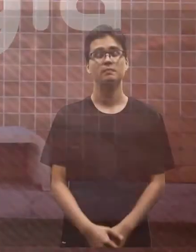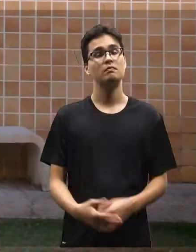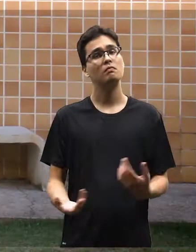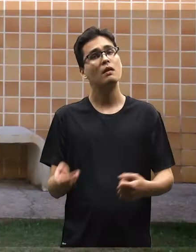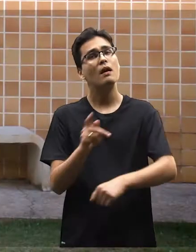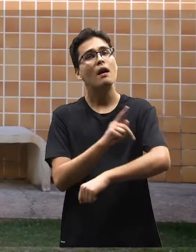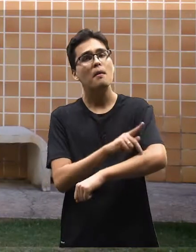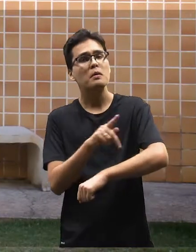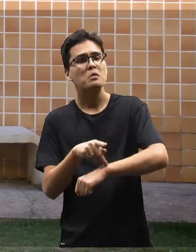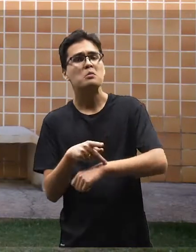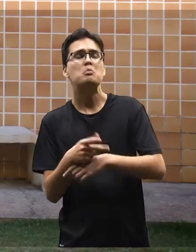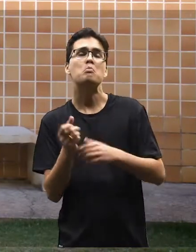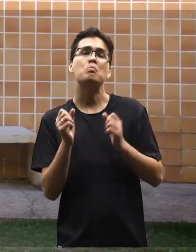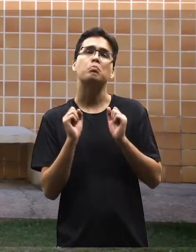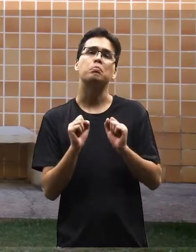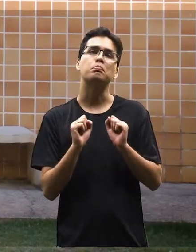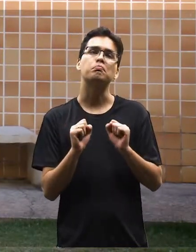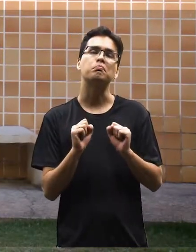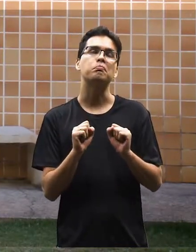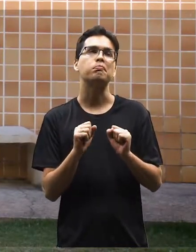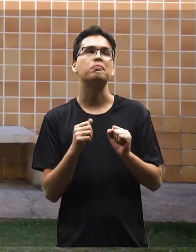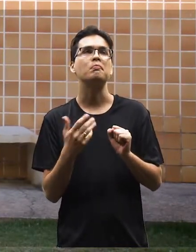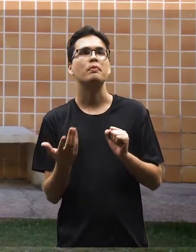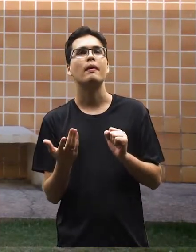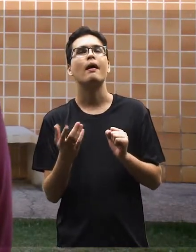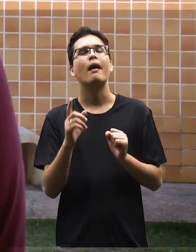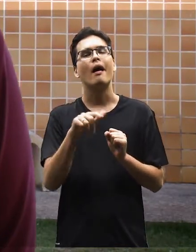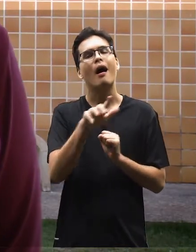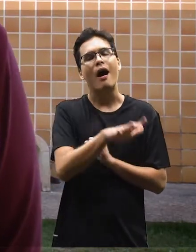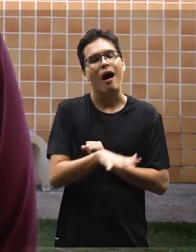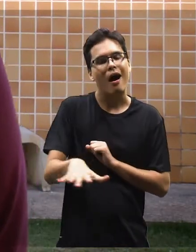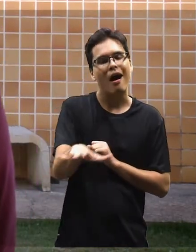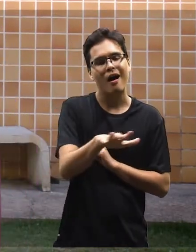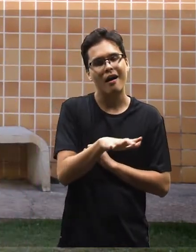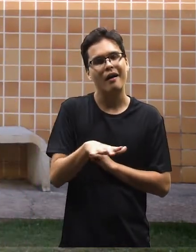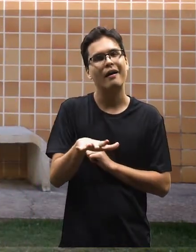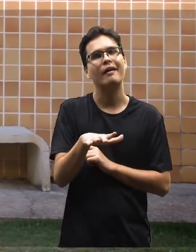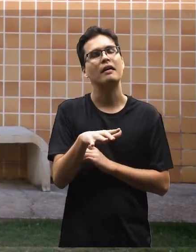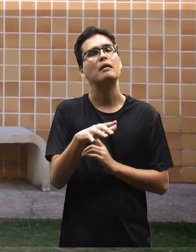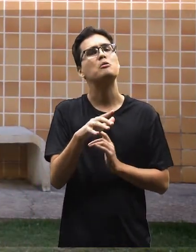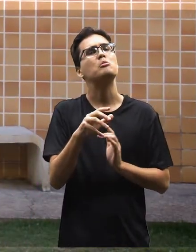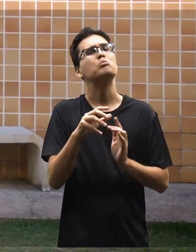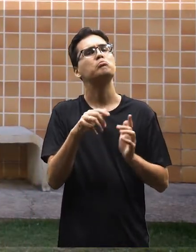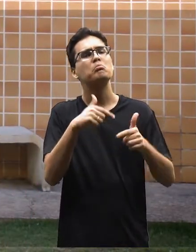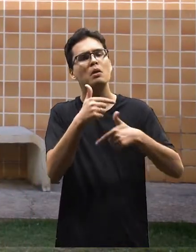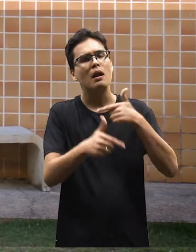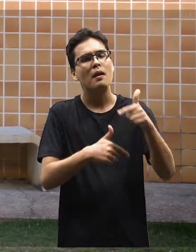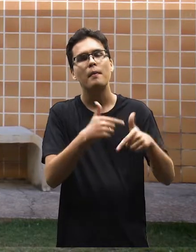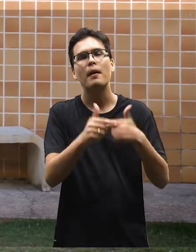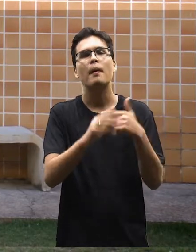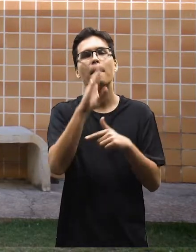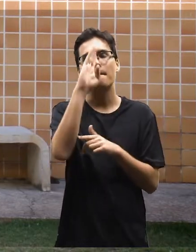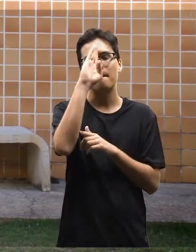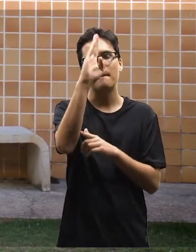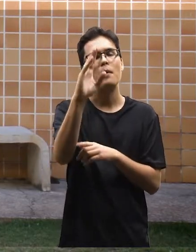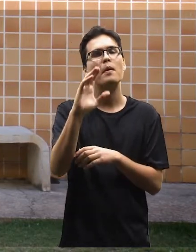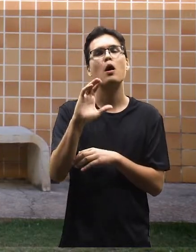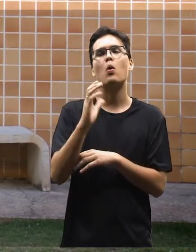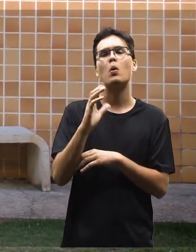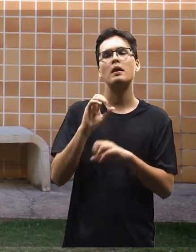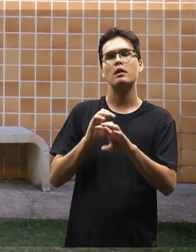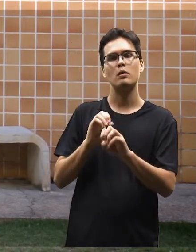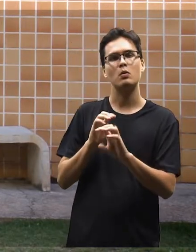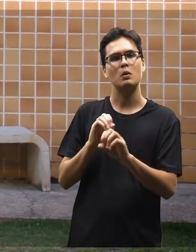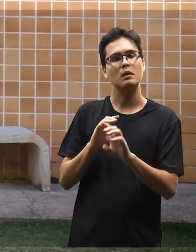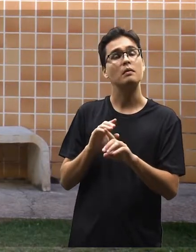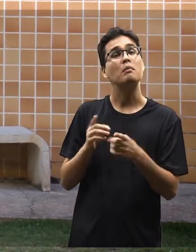A pedagogia pode ser considerada como a área que trabalha essencialmente com